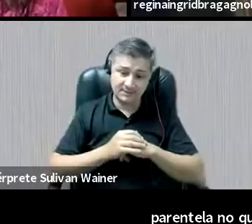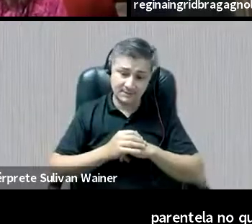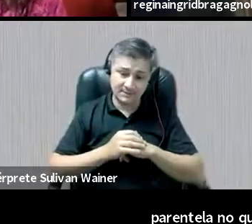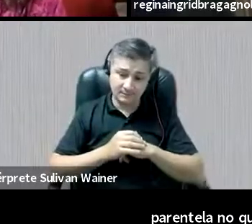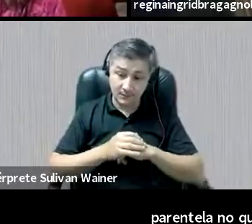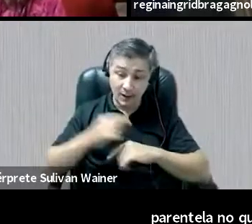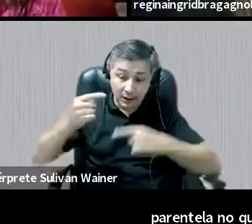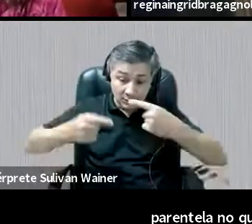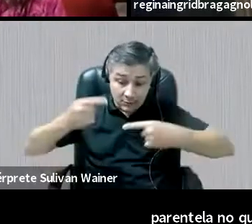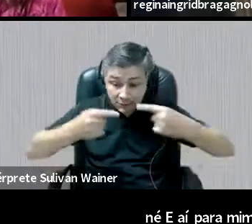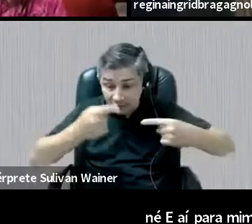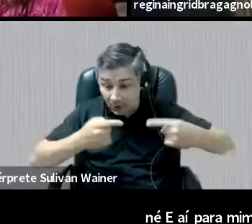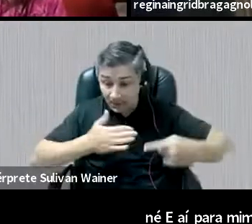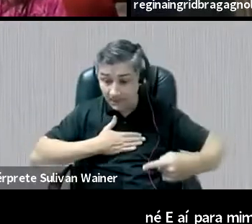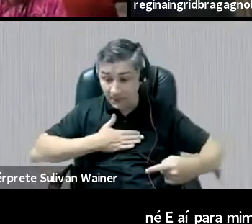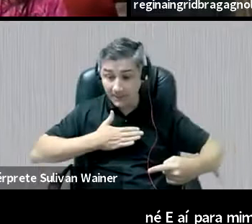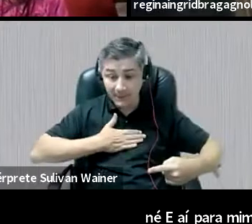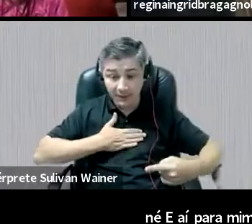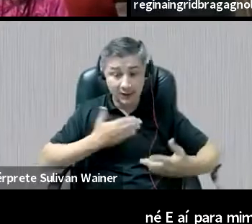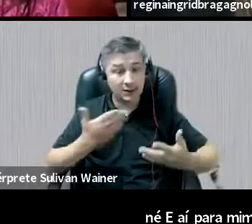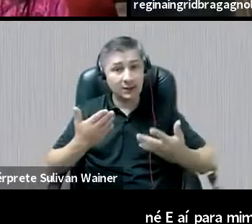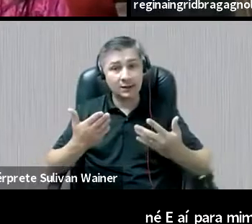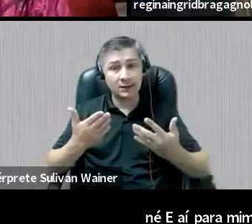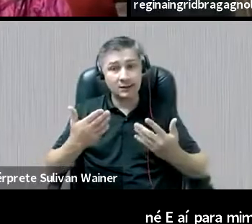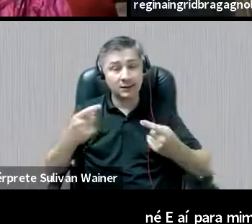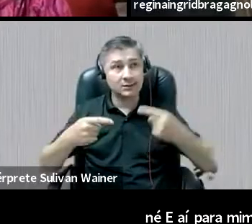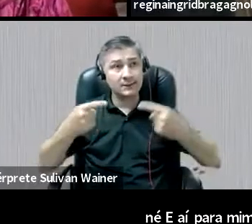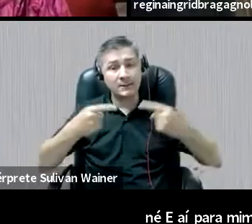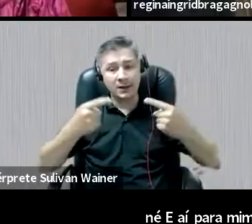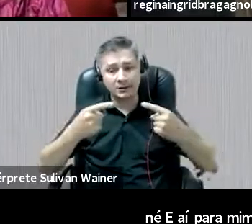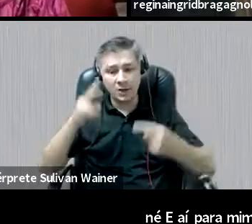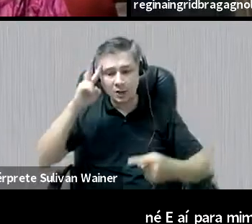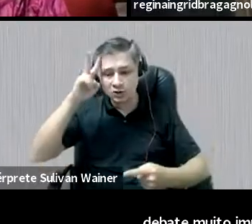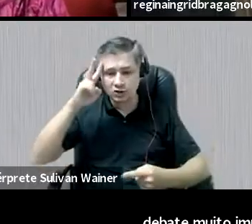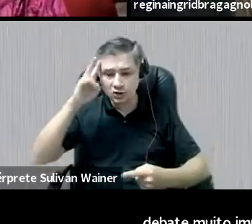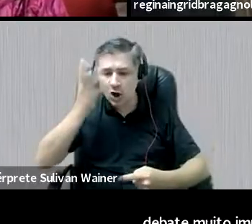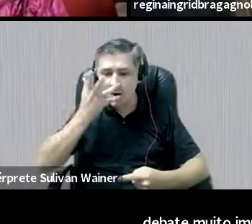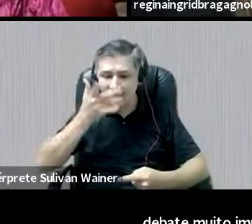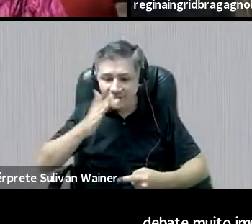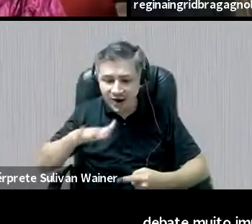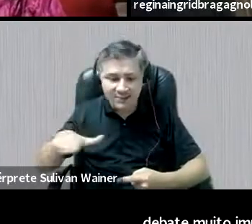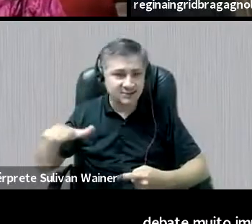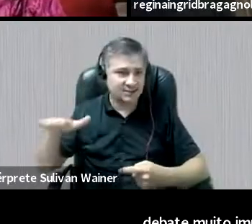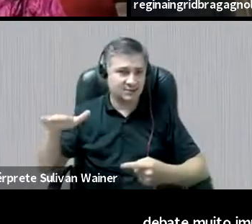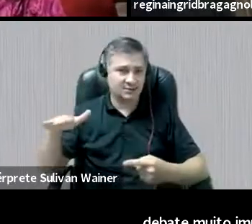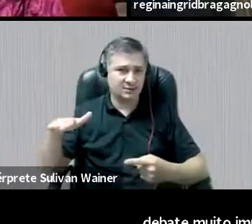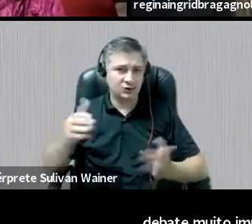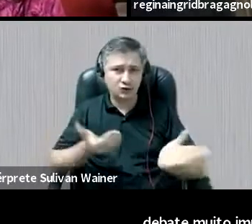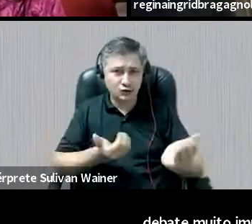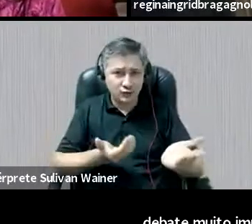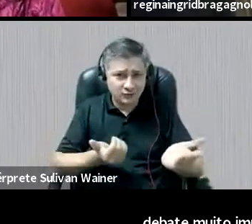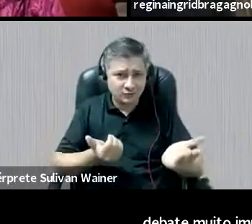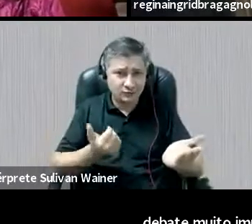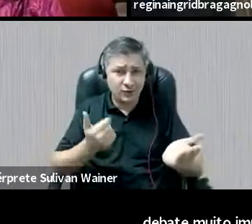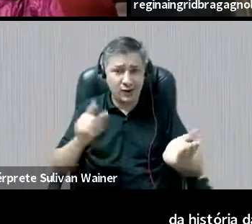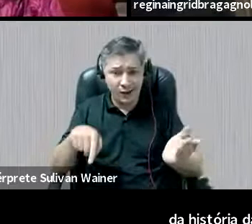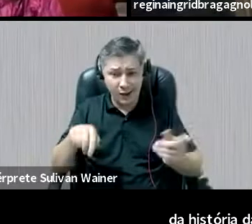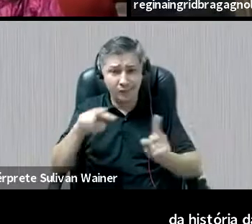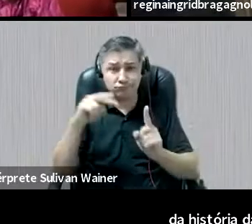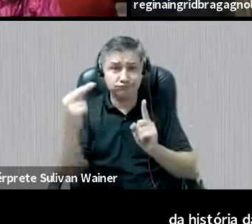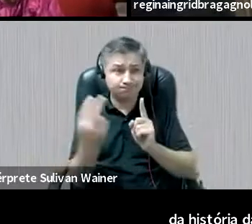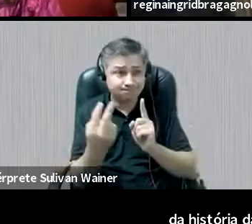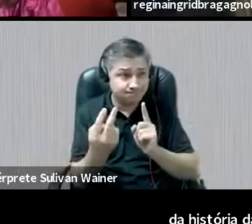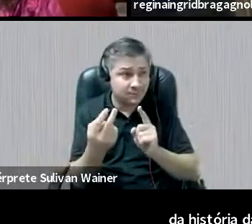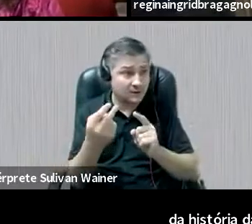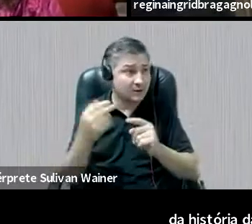debate para mim, e um debate no caso da história das infâncias e juventudes muito importante, que a gente vai para a dimensão da geração,